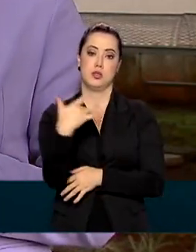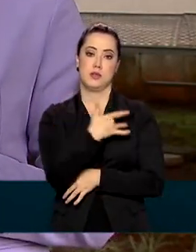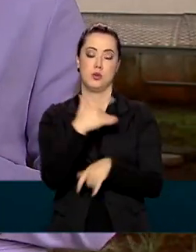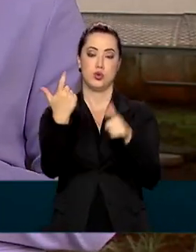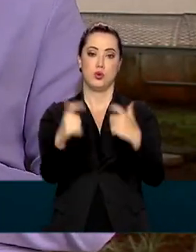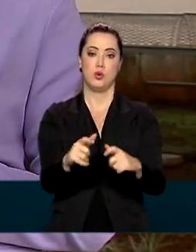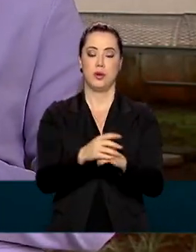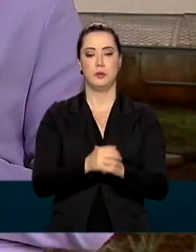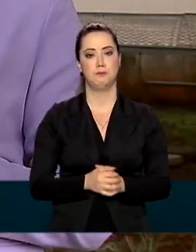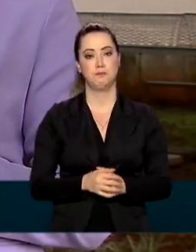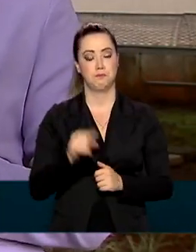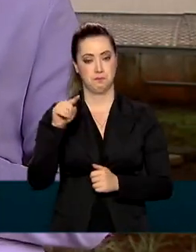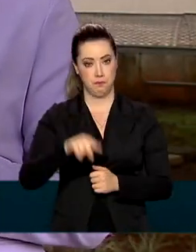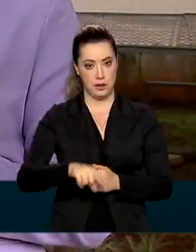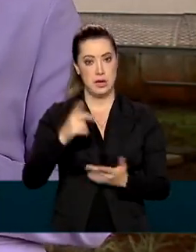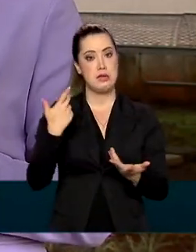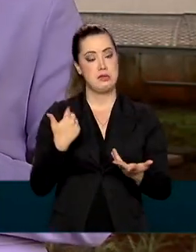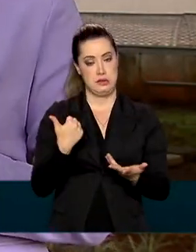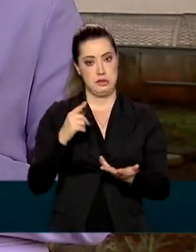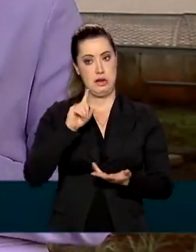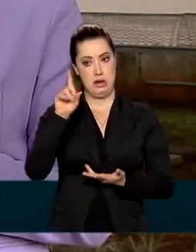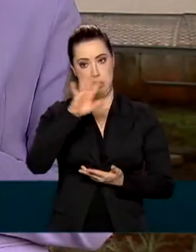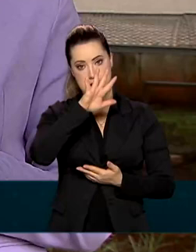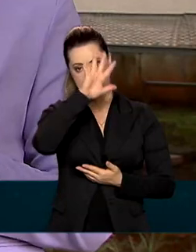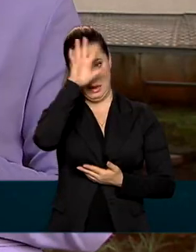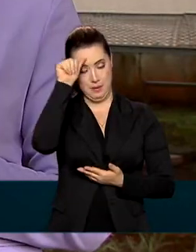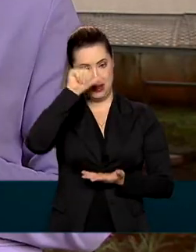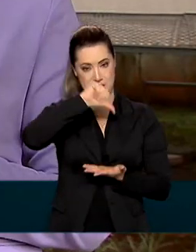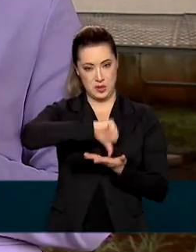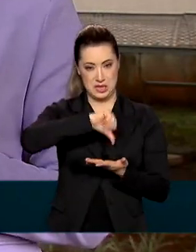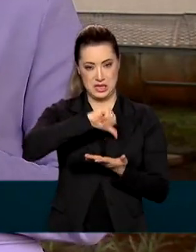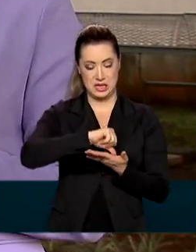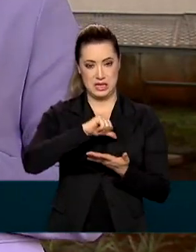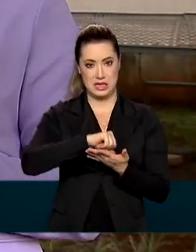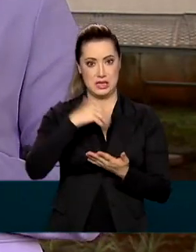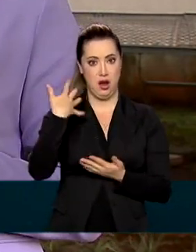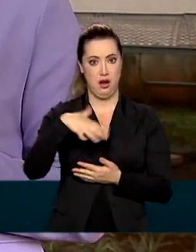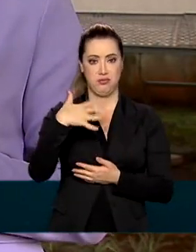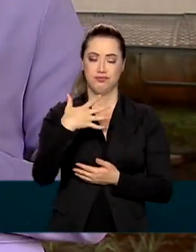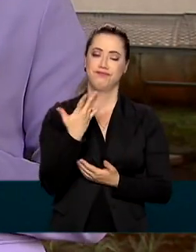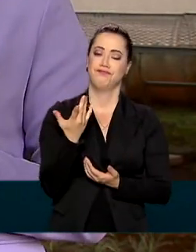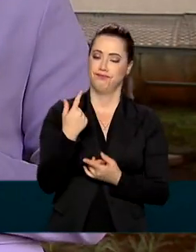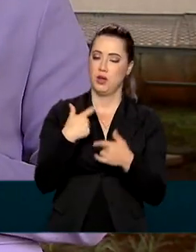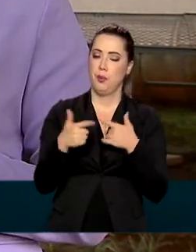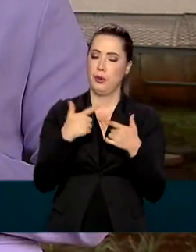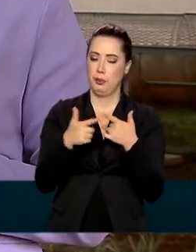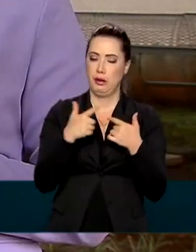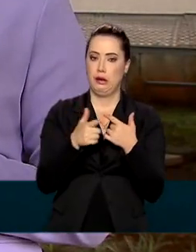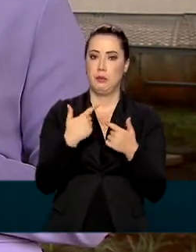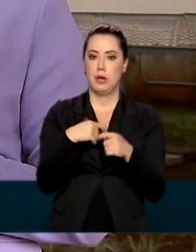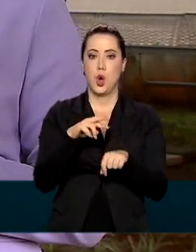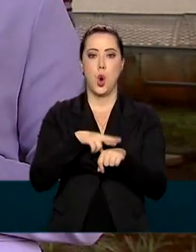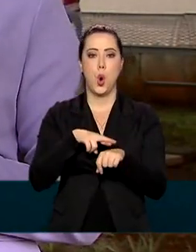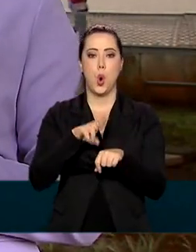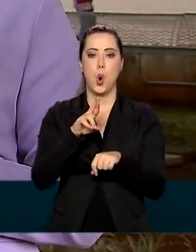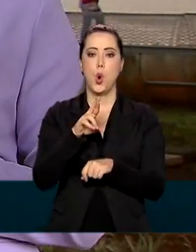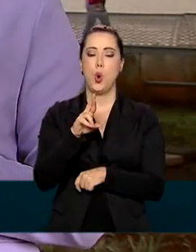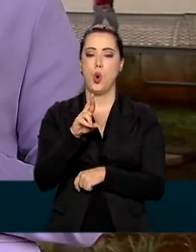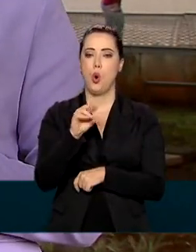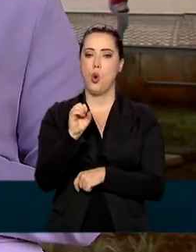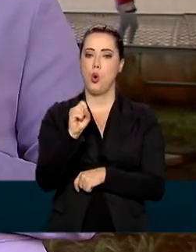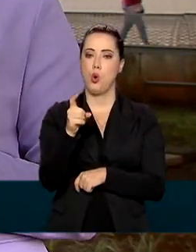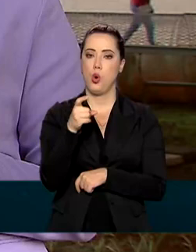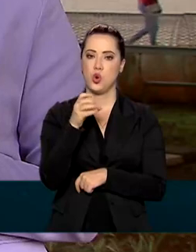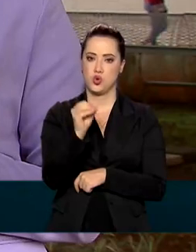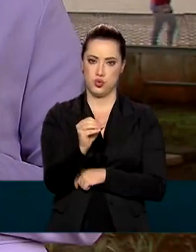saiu neste fim de semana da fase roxa, a mais grave da pandemia, para a fase vermelha, menos crítica. Mas todos os